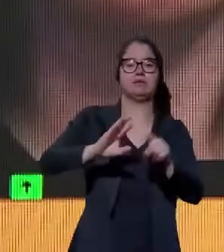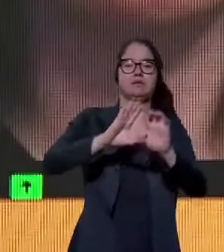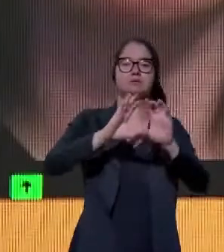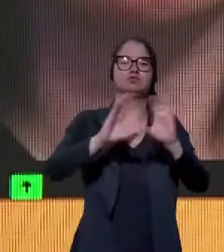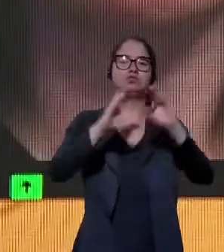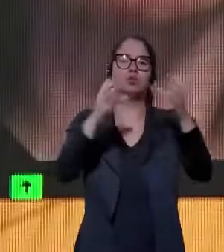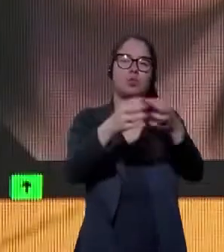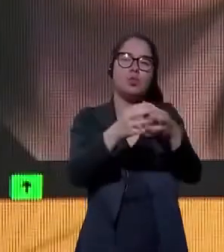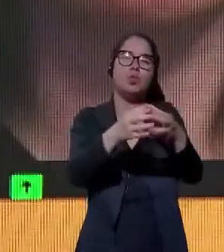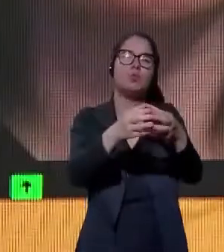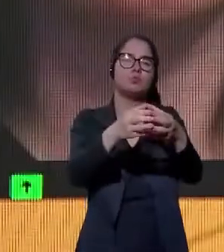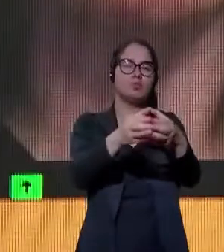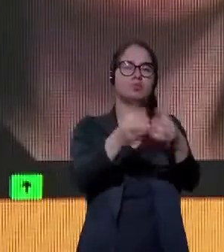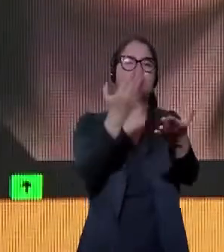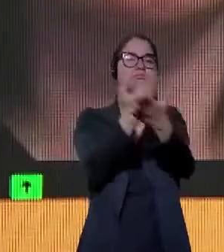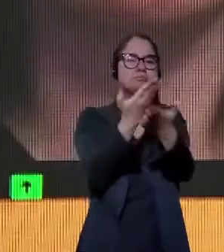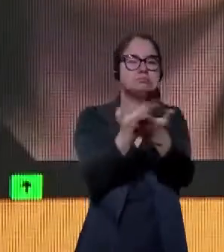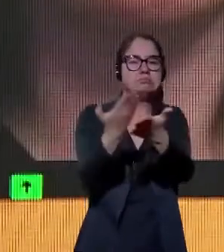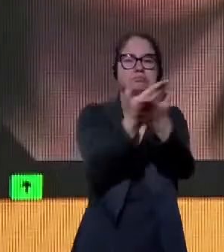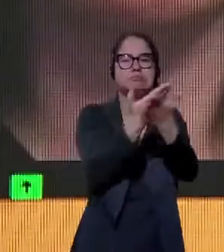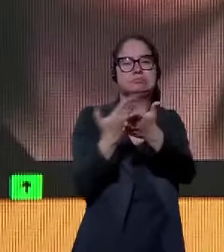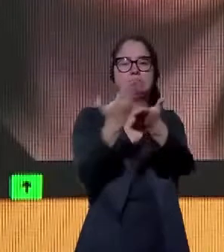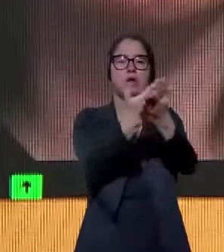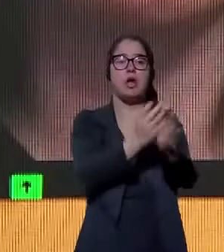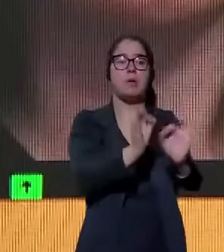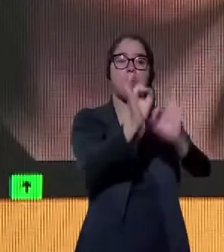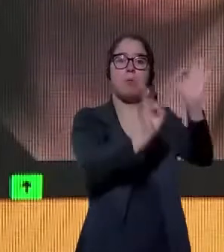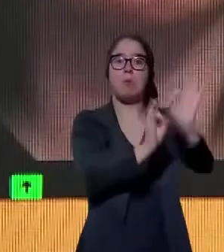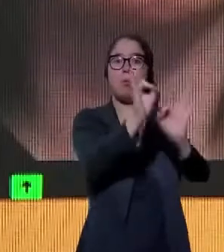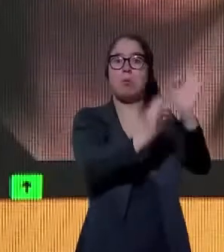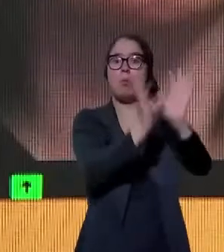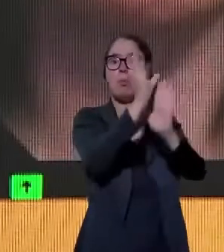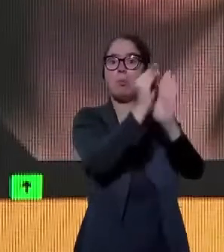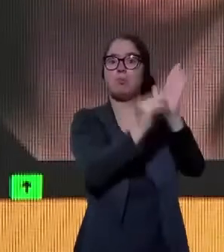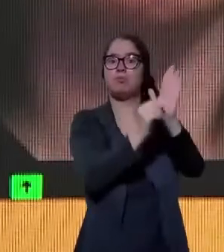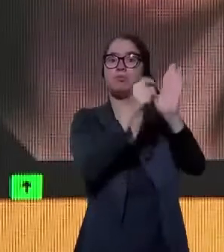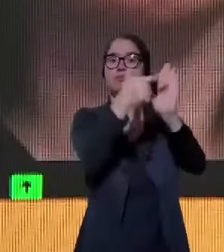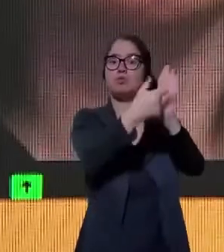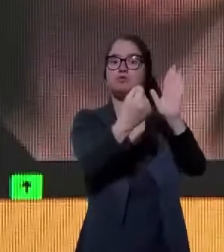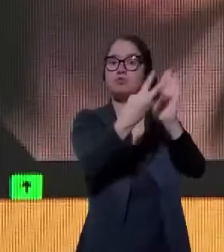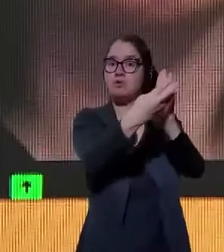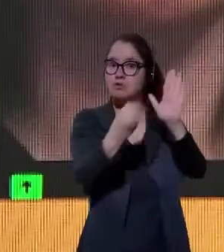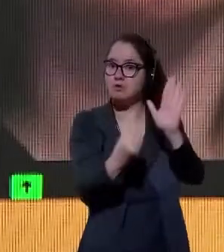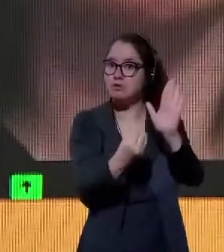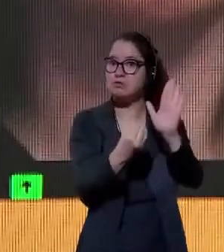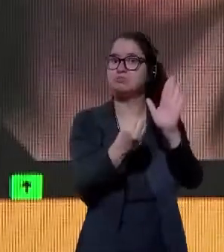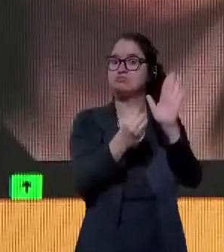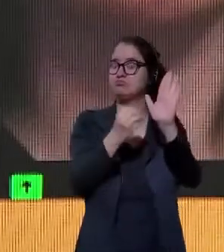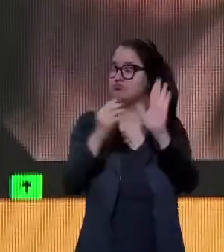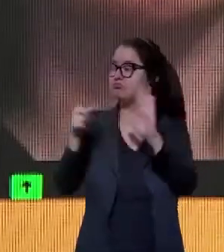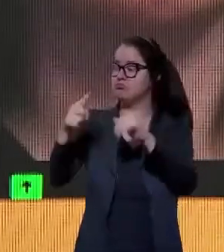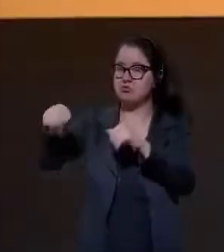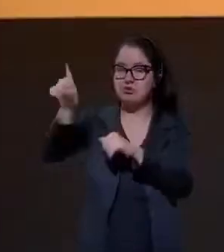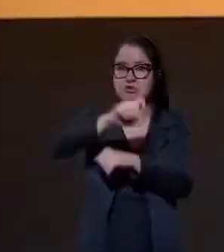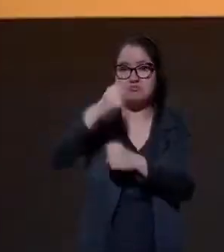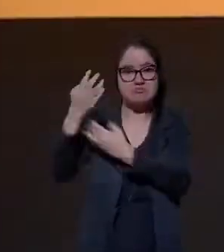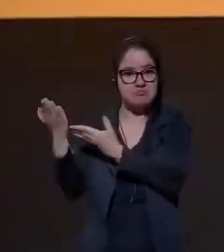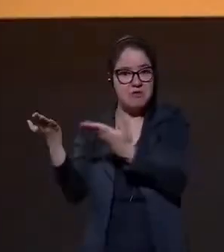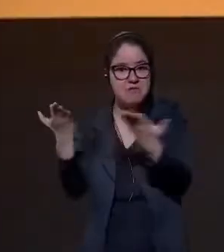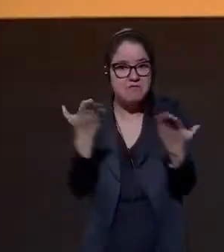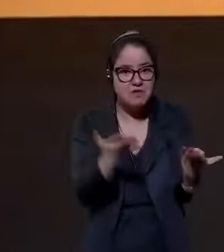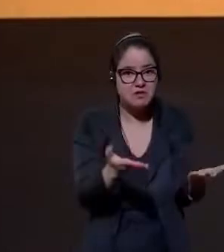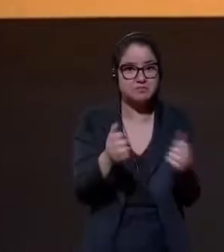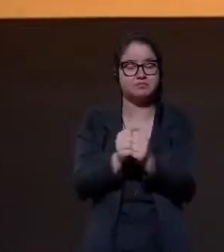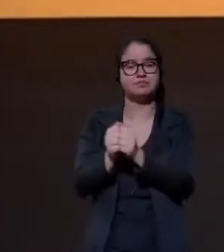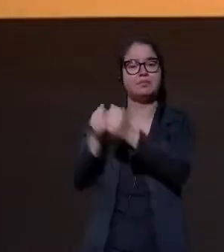contribuiu para a elaboração do plano ABDE 2030. Sejam todos muito bem-vindos. Convido